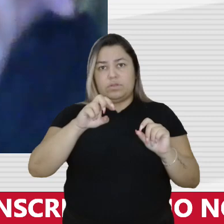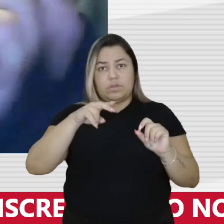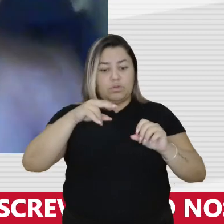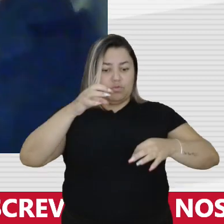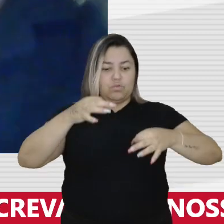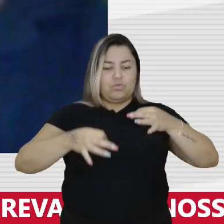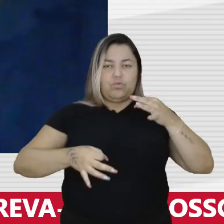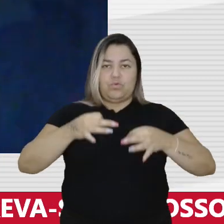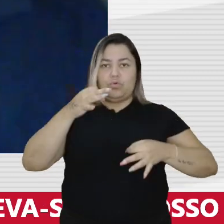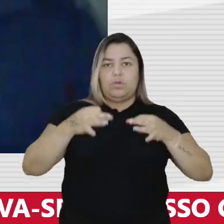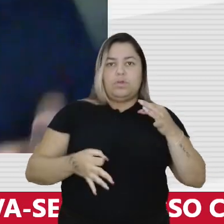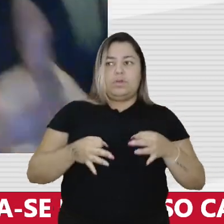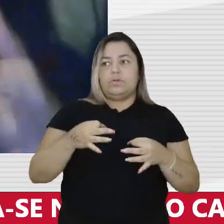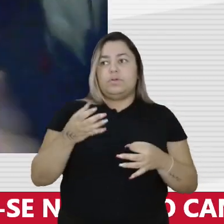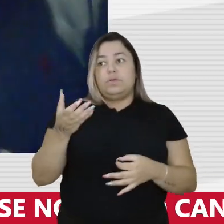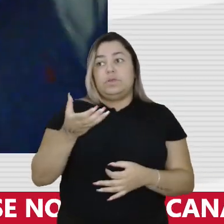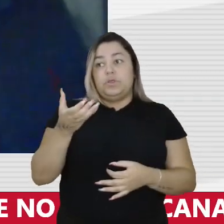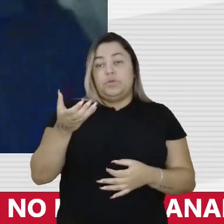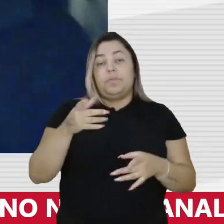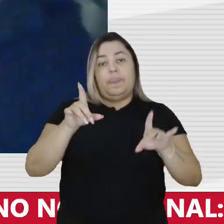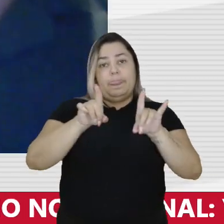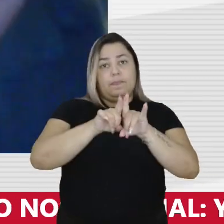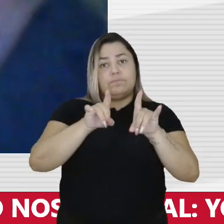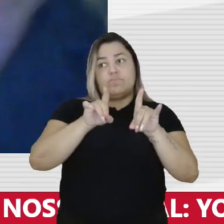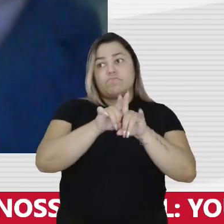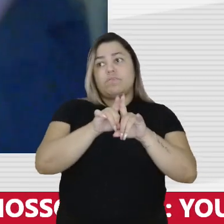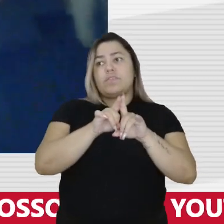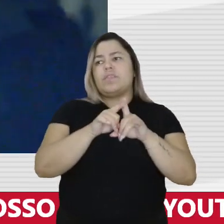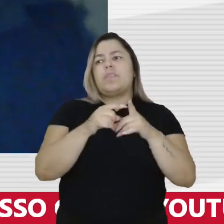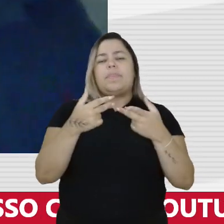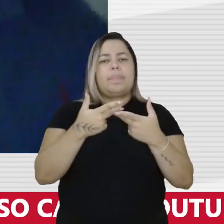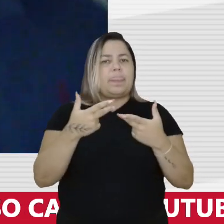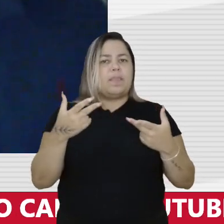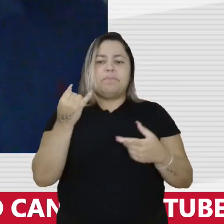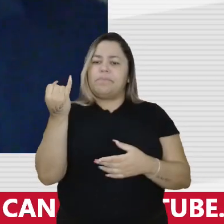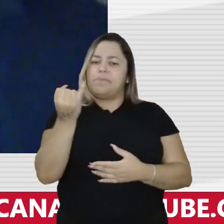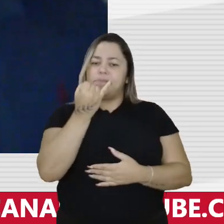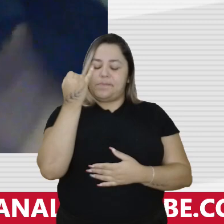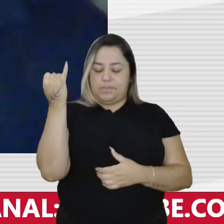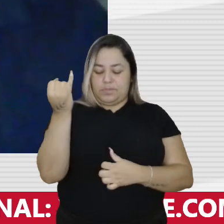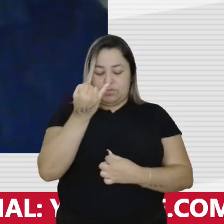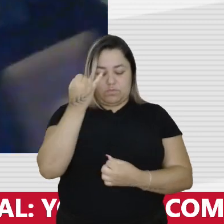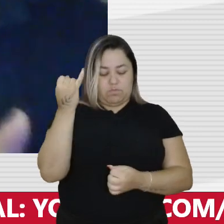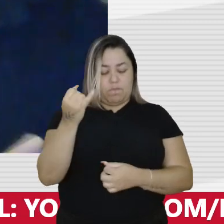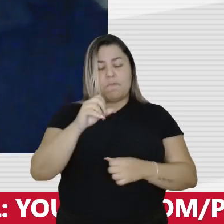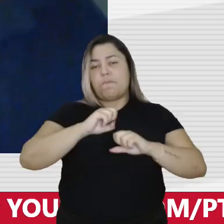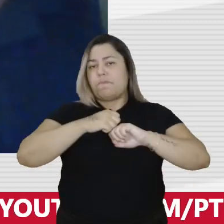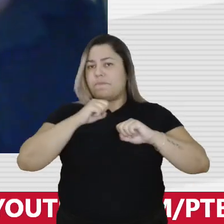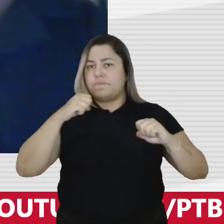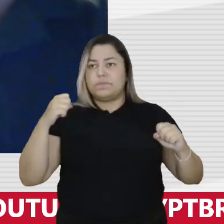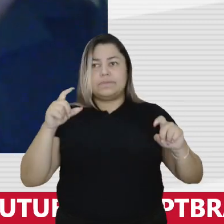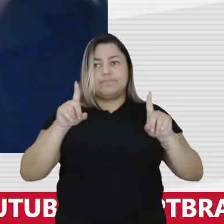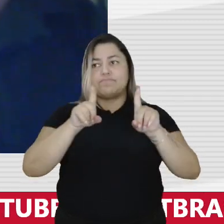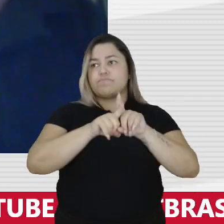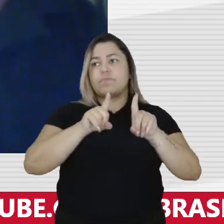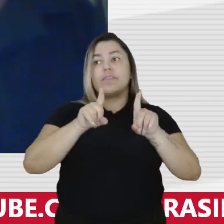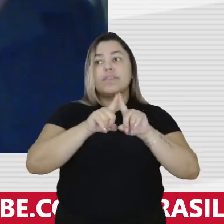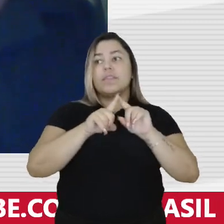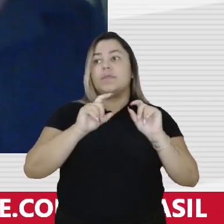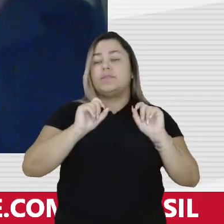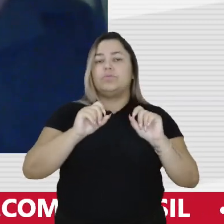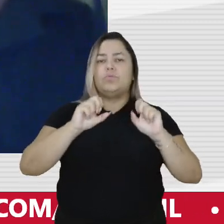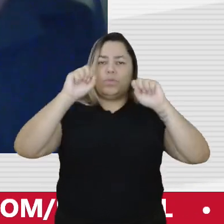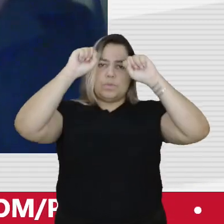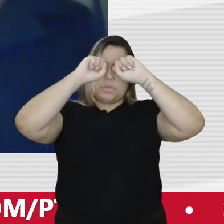inclusive quero acreditar a ele algo muito importante que foi uma das maiores sustentações orais no